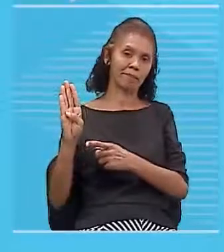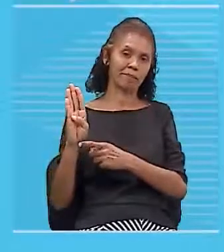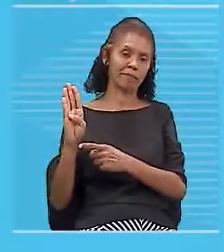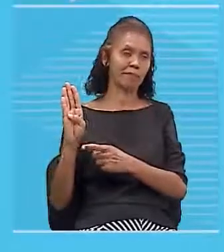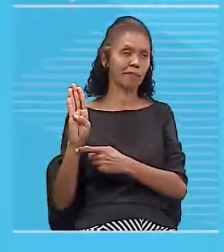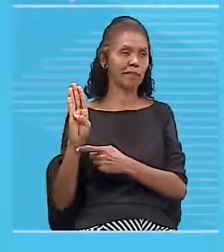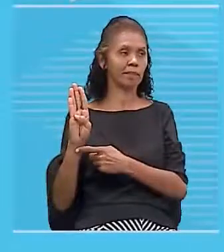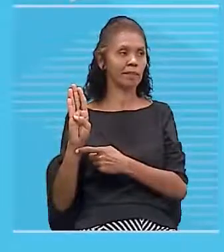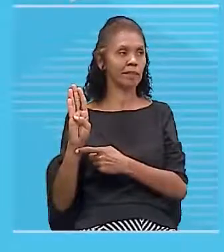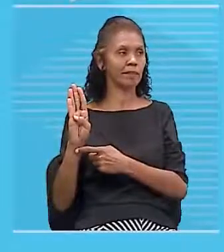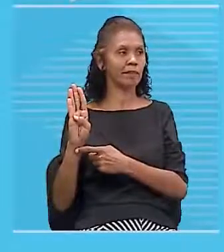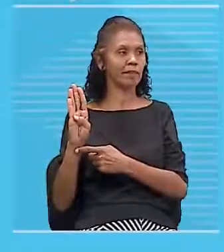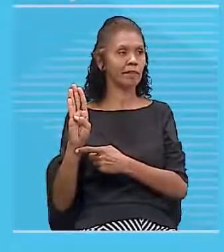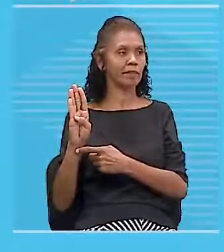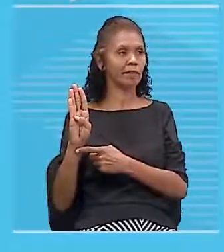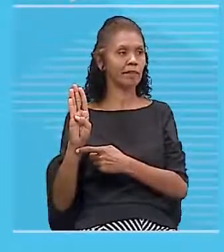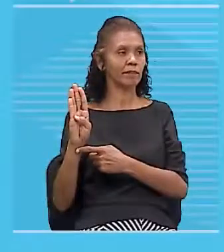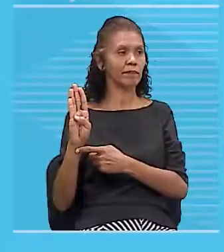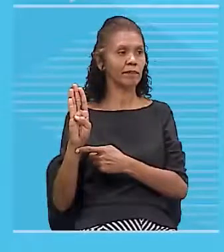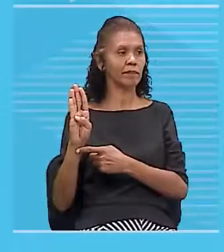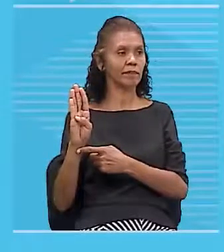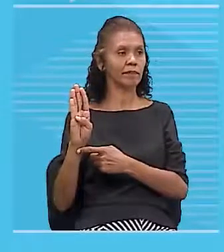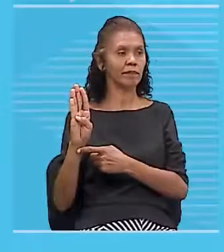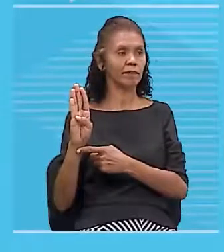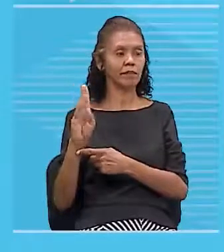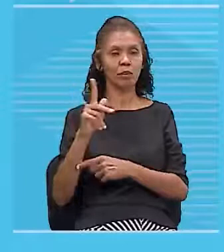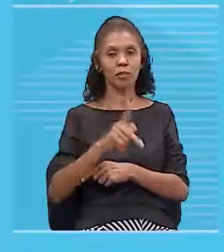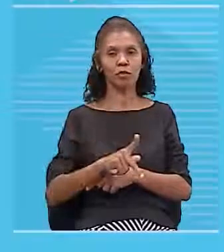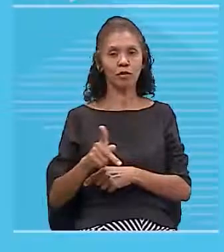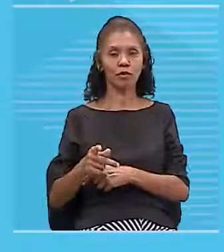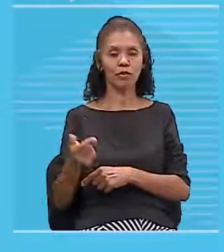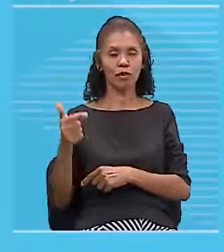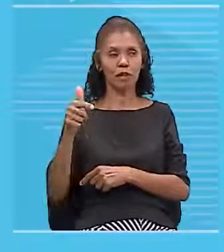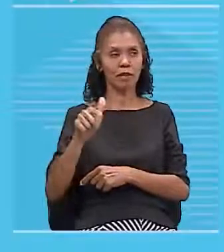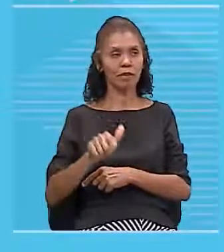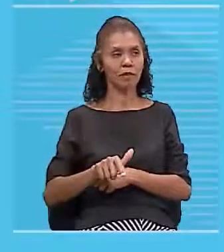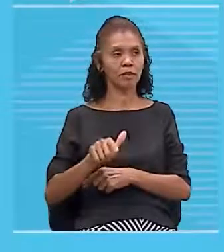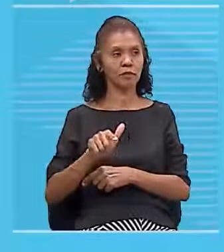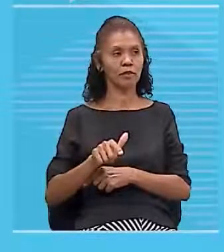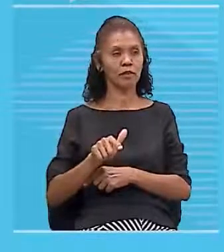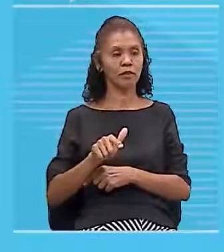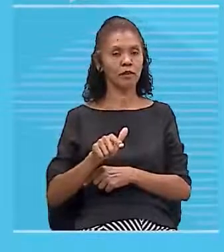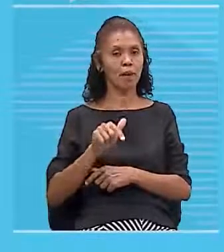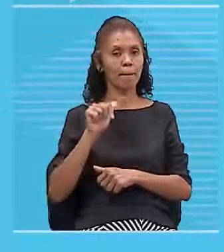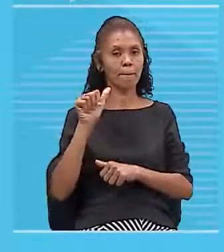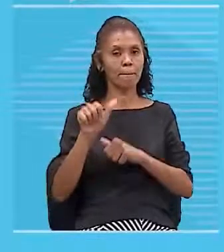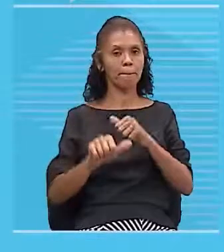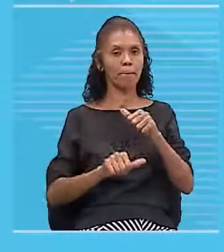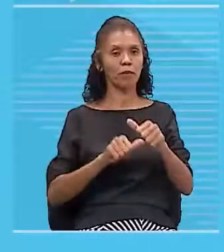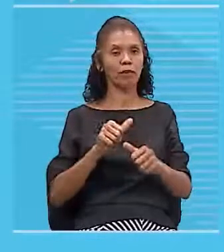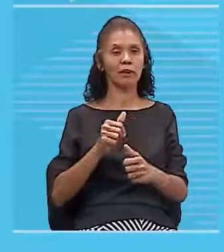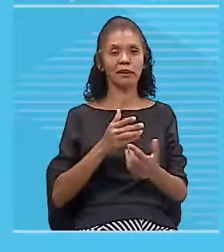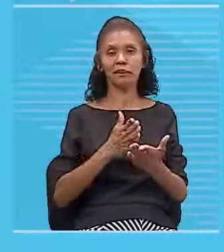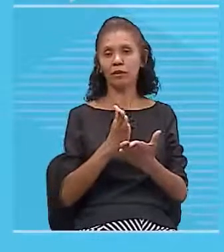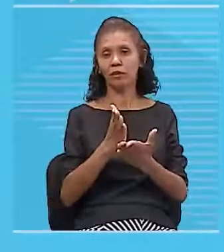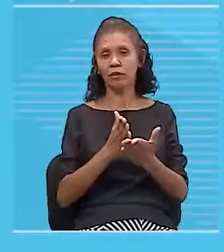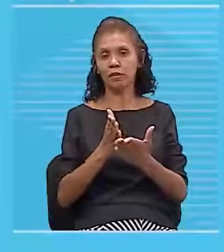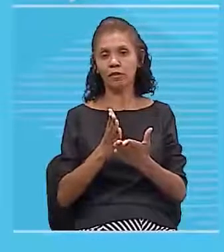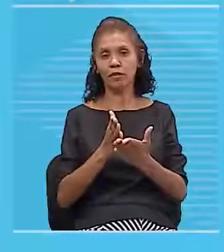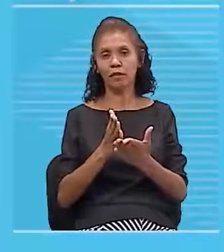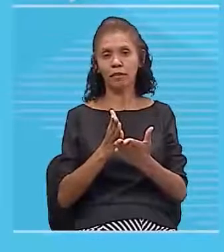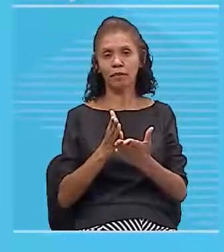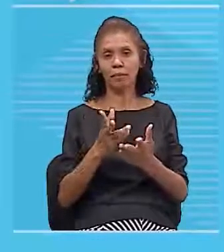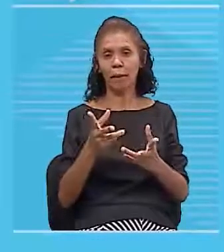tá? Eu vou fazer de novo essa questãozinha mudando o sentido da corrente para ver se vocês entenderam.